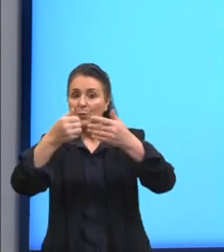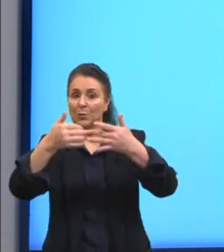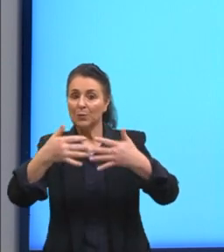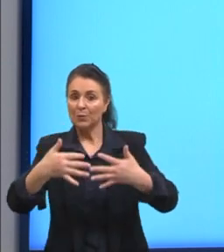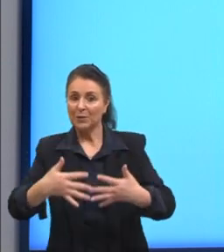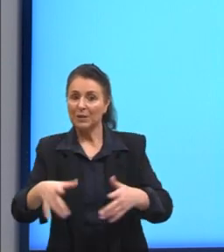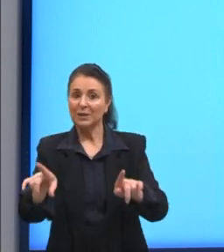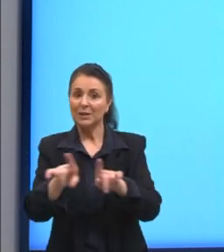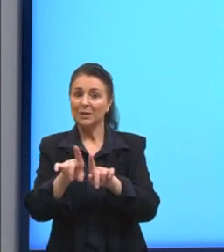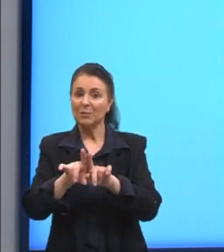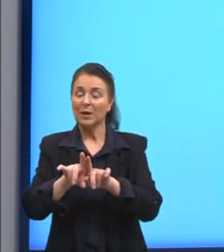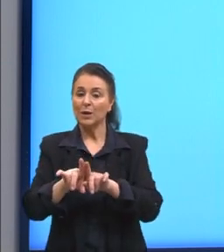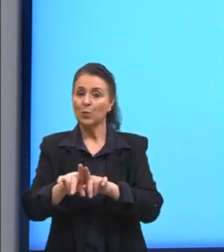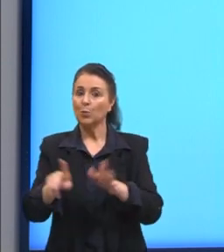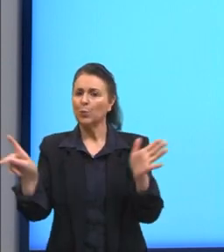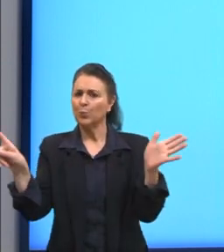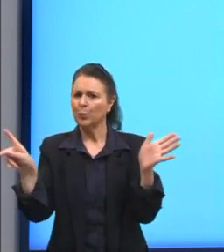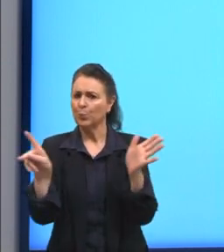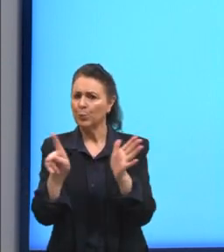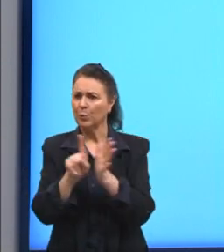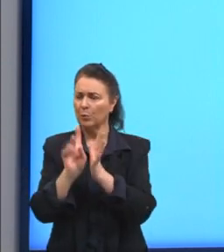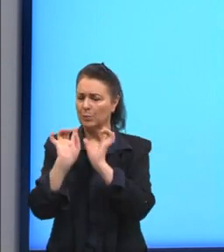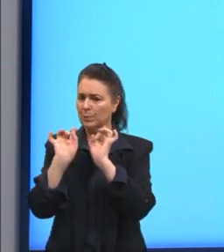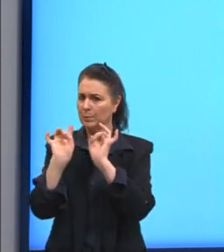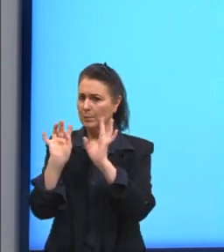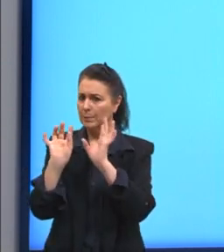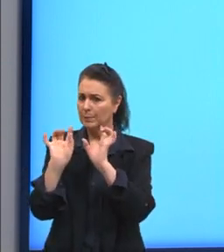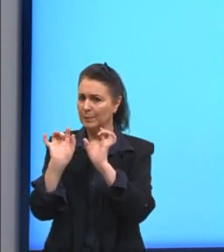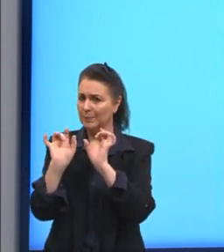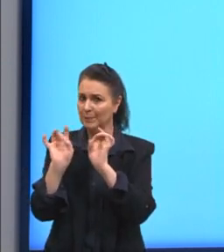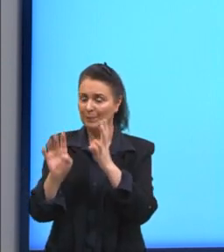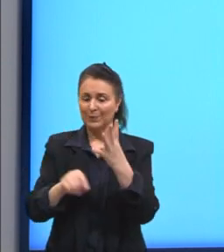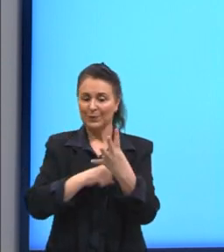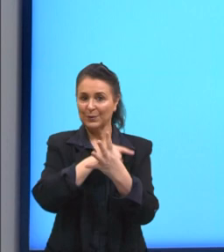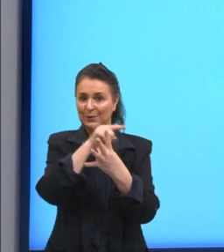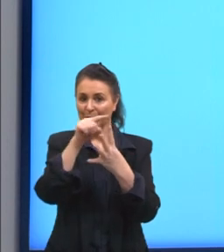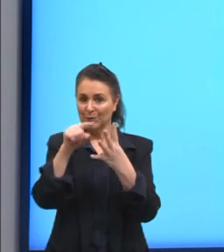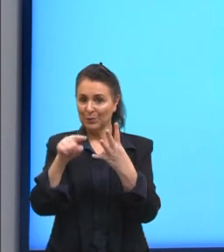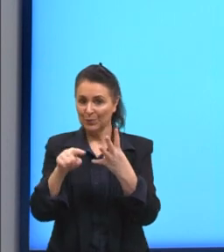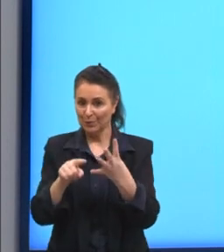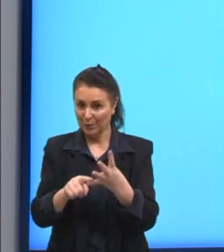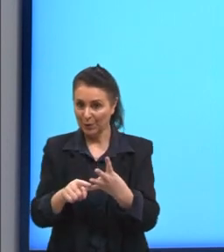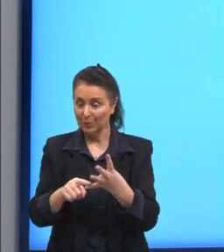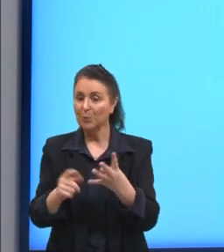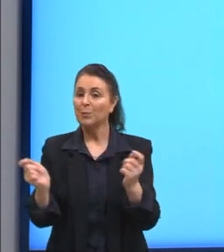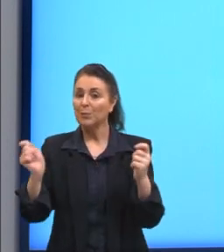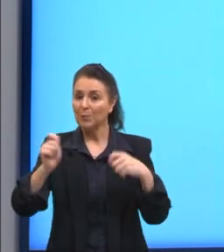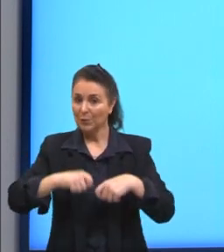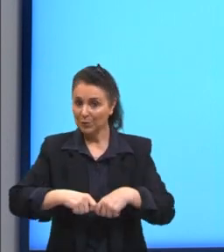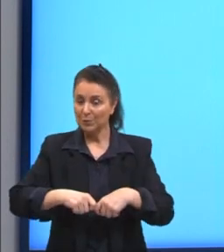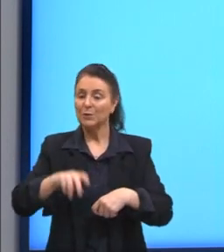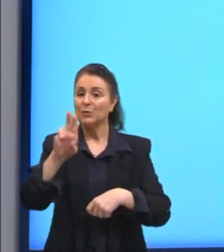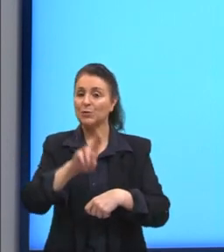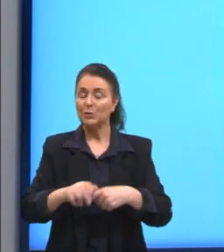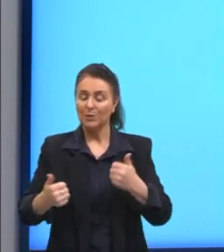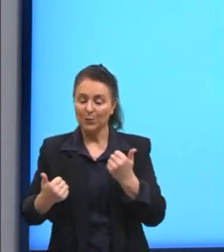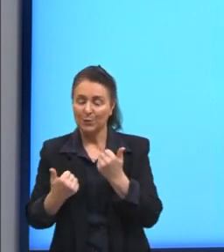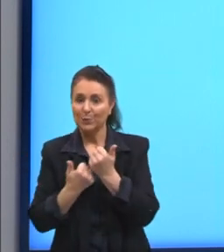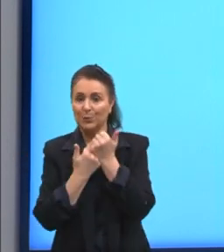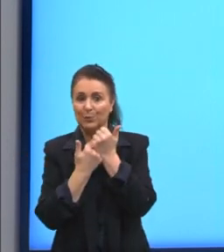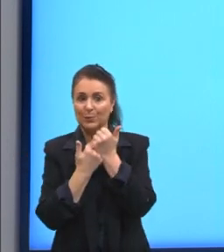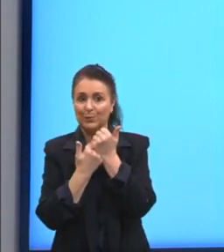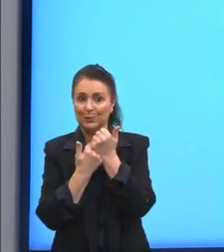de especificativo. Então, aí são as quatro possibilidades de aposto que a gente tem.